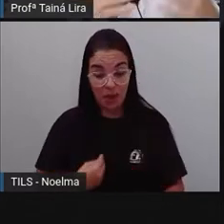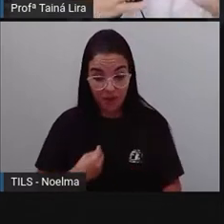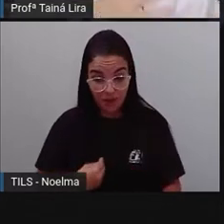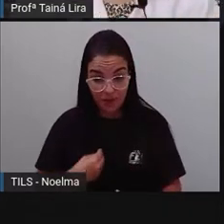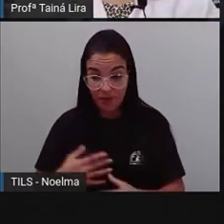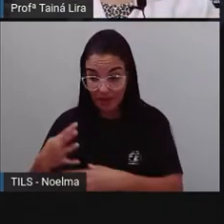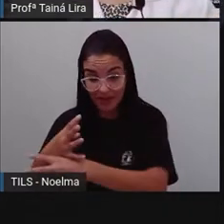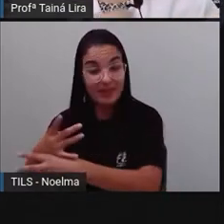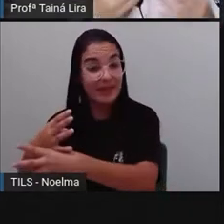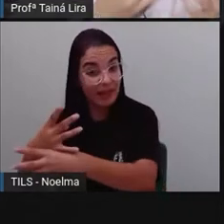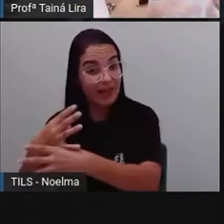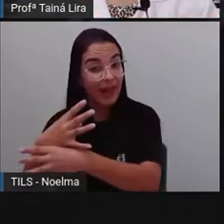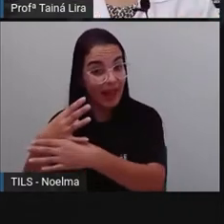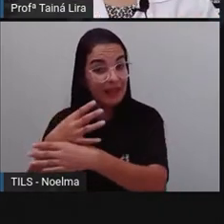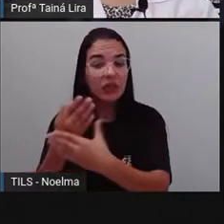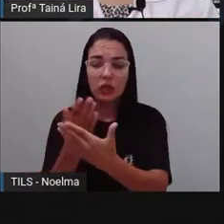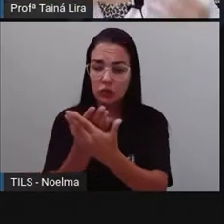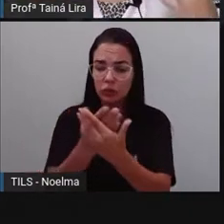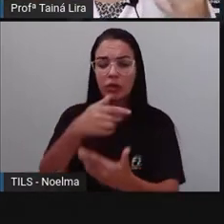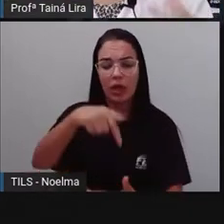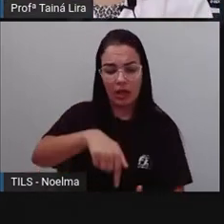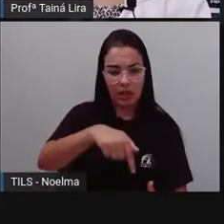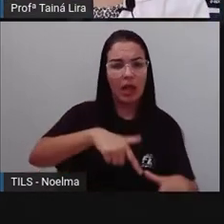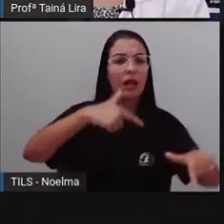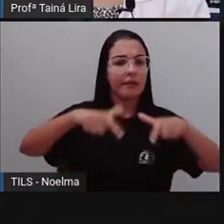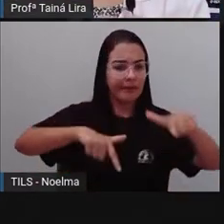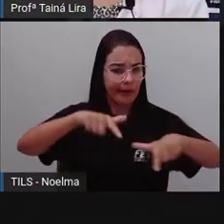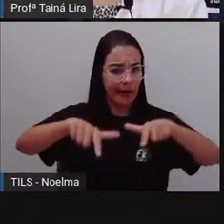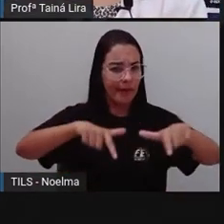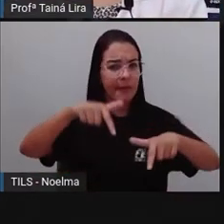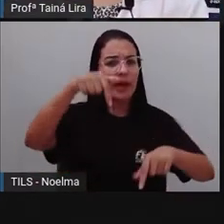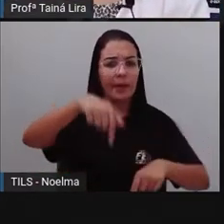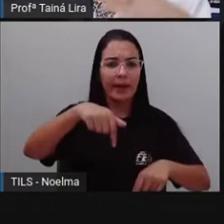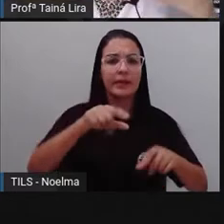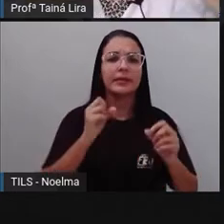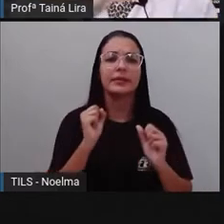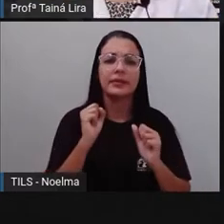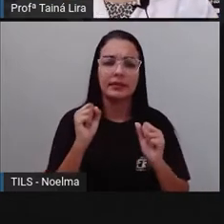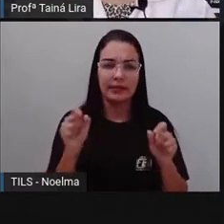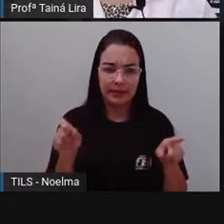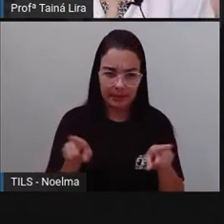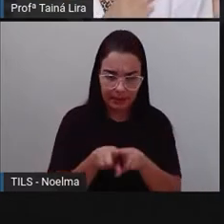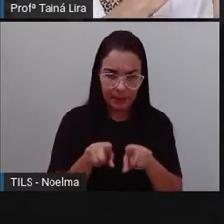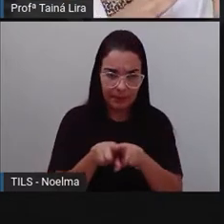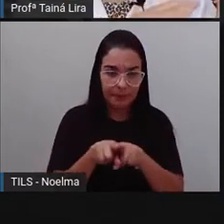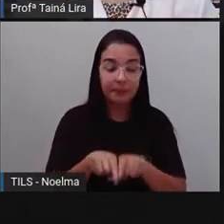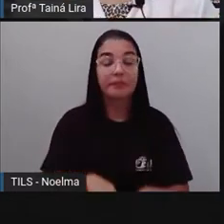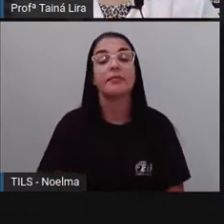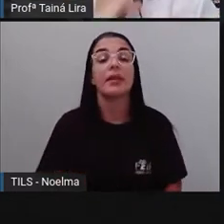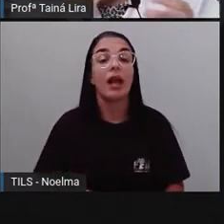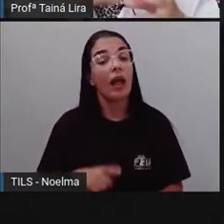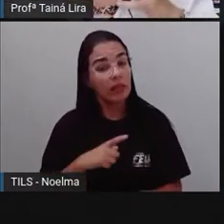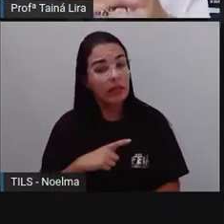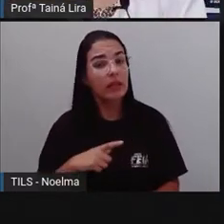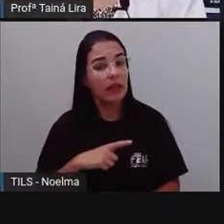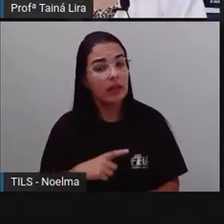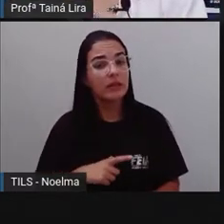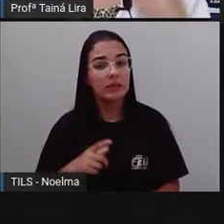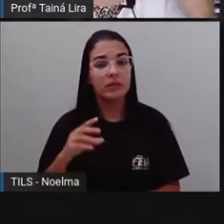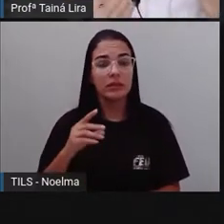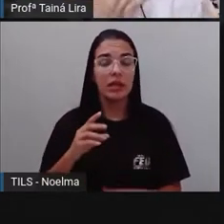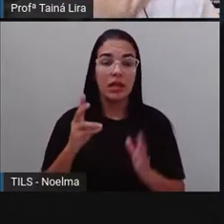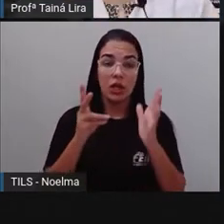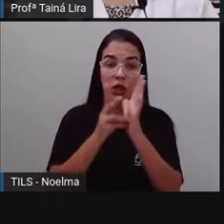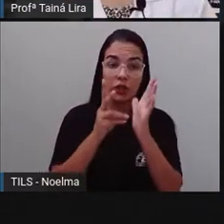né, na cidade, que estudam aqui, que trabalham aqui, tá certo? E existem os índios que ainda moram, né, nessa região mais